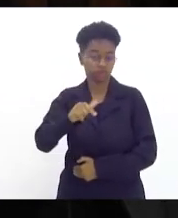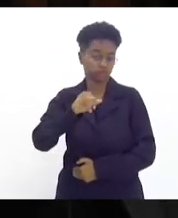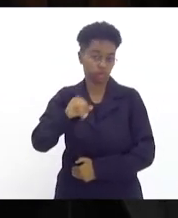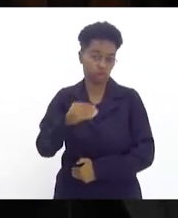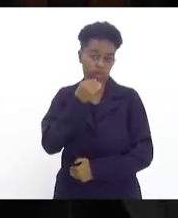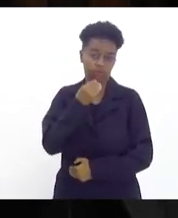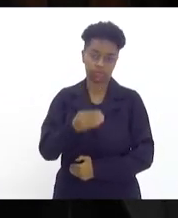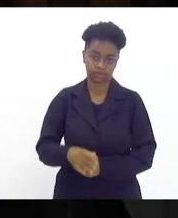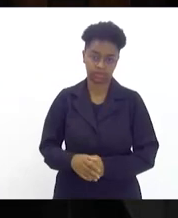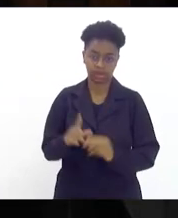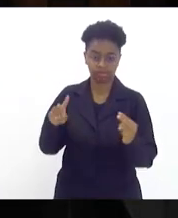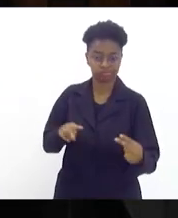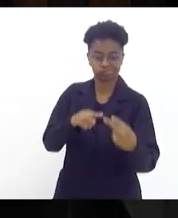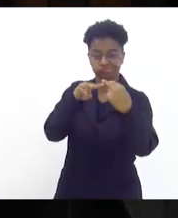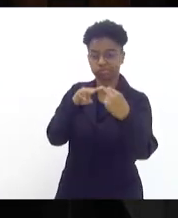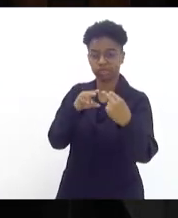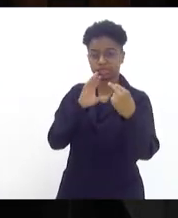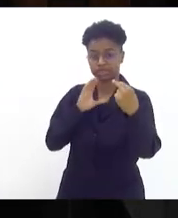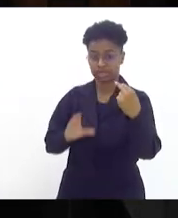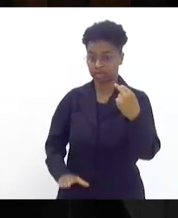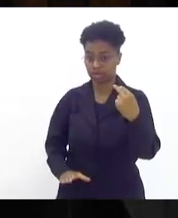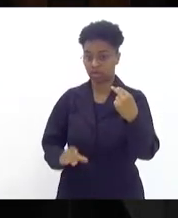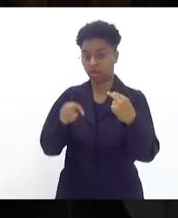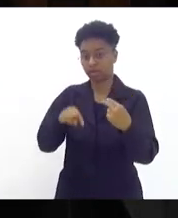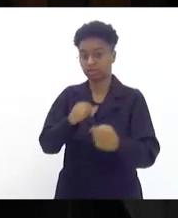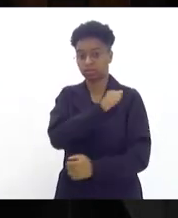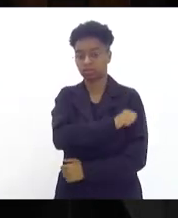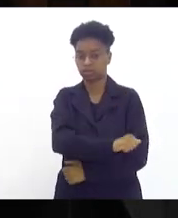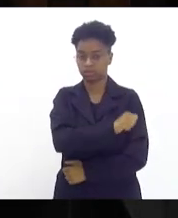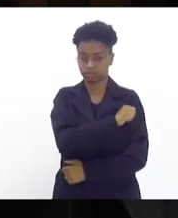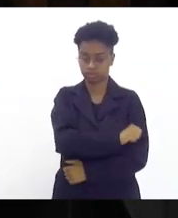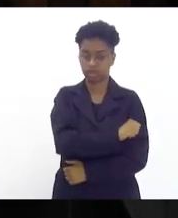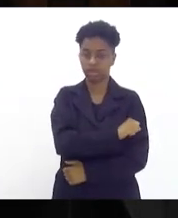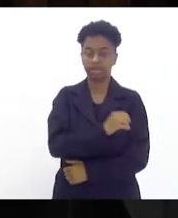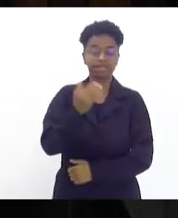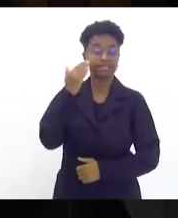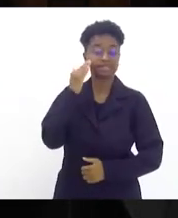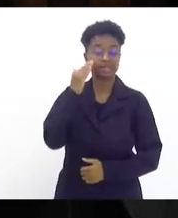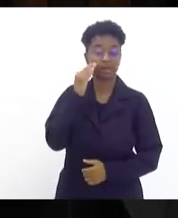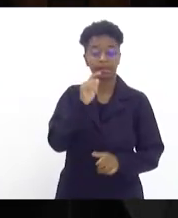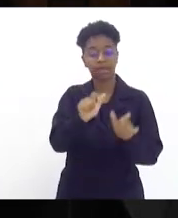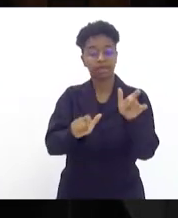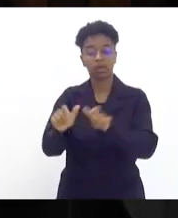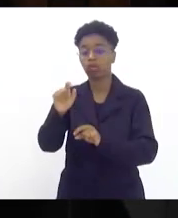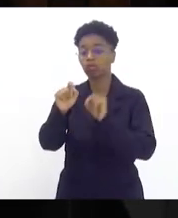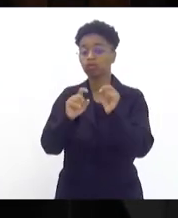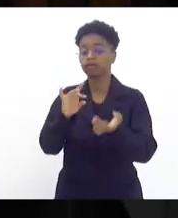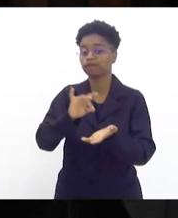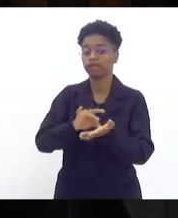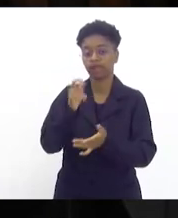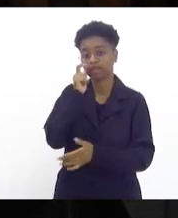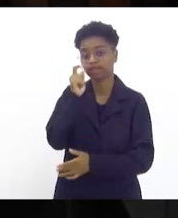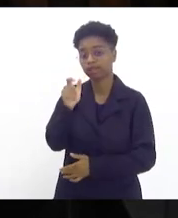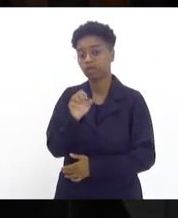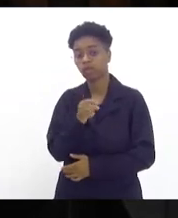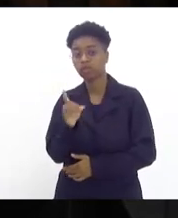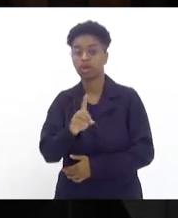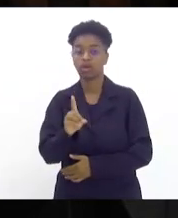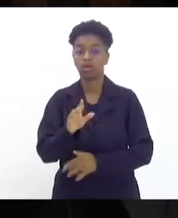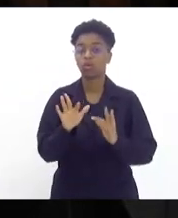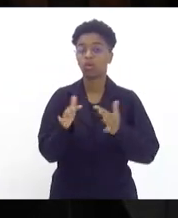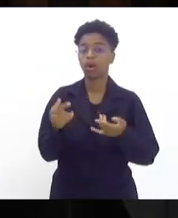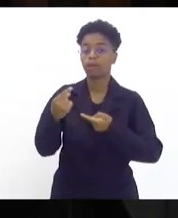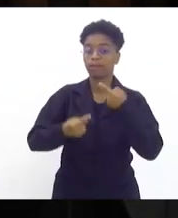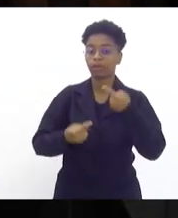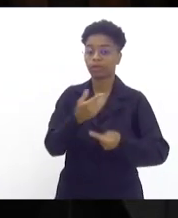de olhar nos olhos do cidadão do Estado do Rio de Janeiro e saber o que, de fato, lhe interessa, qual é a